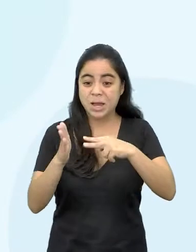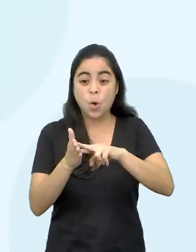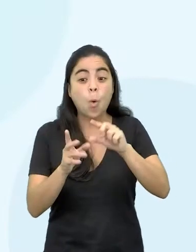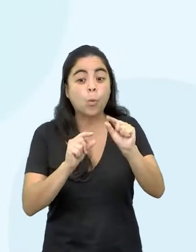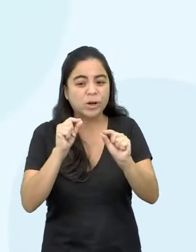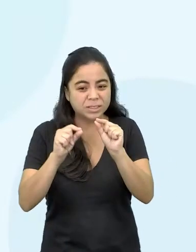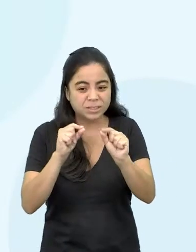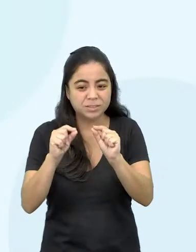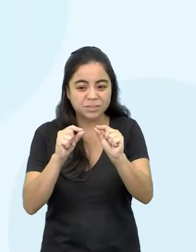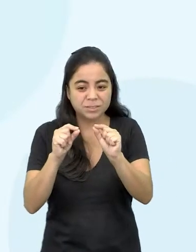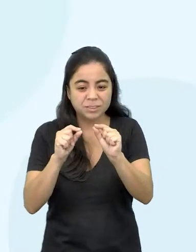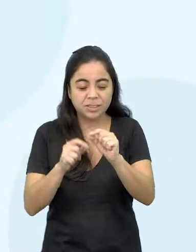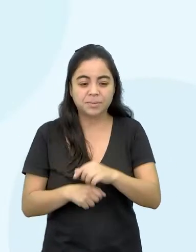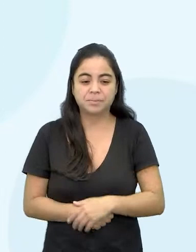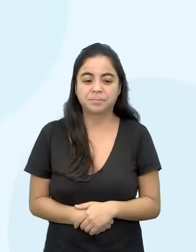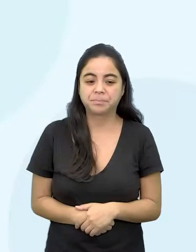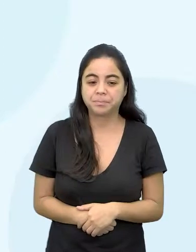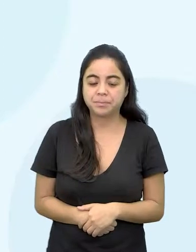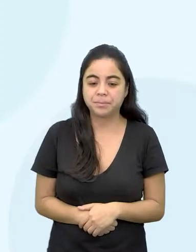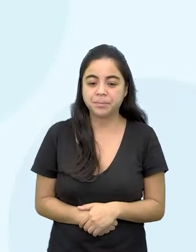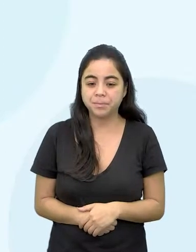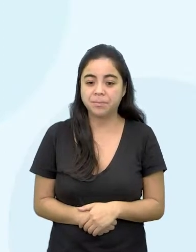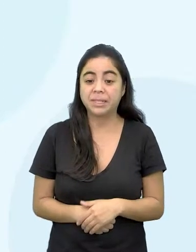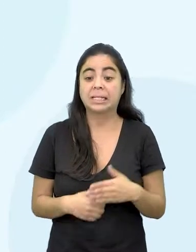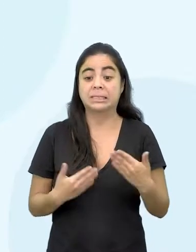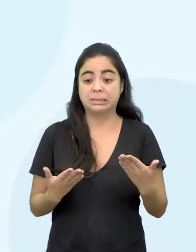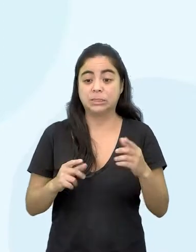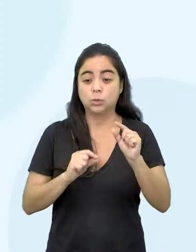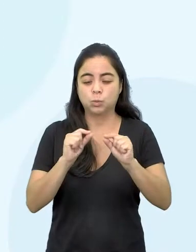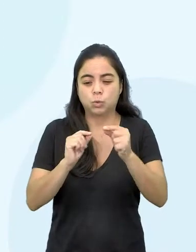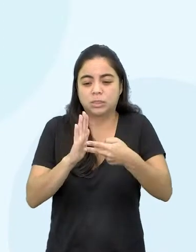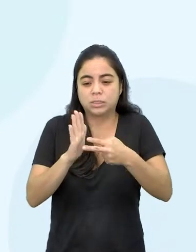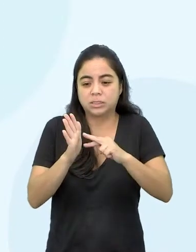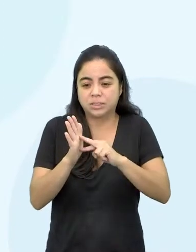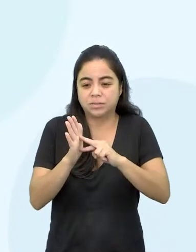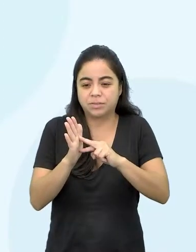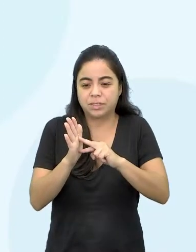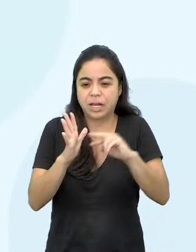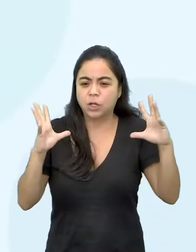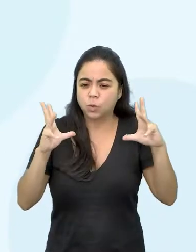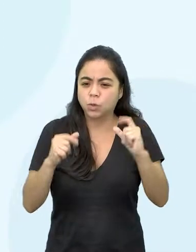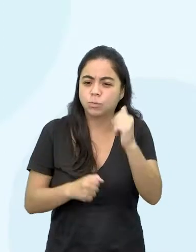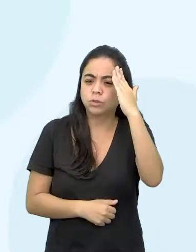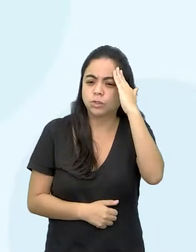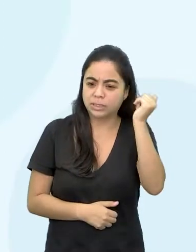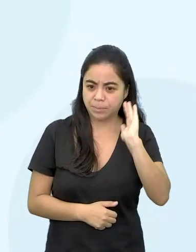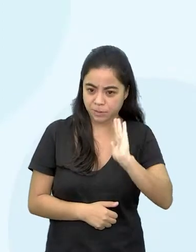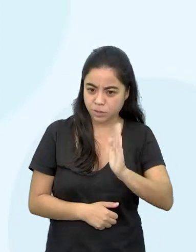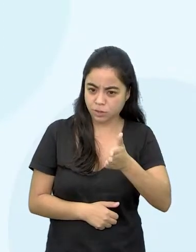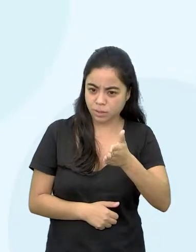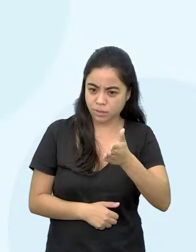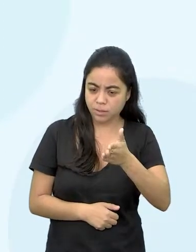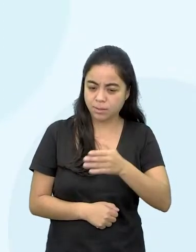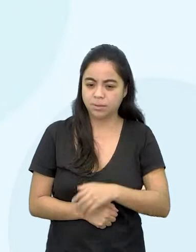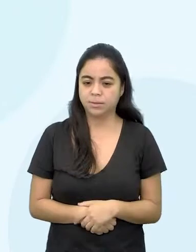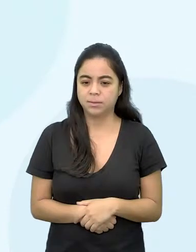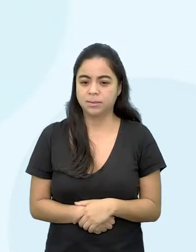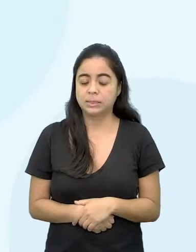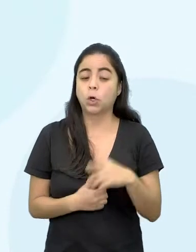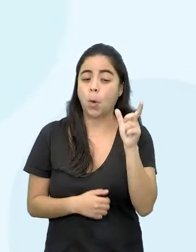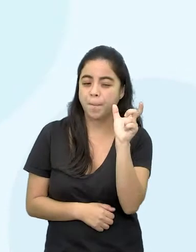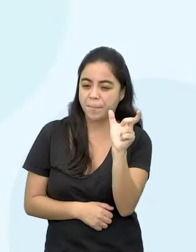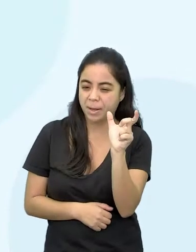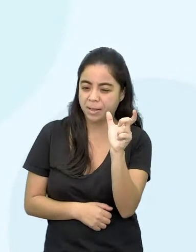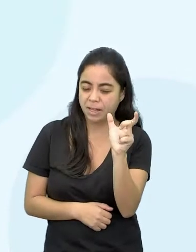crédito rotativo. O que será que é crédito rotativo? Será que todo mundo já sabe o que é crédito rotativo? Isso é uma